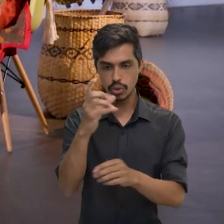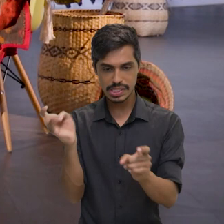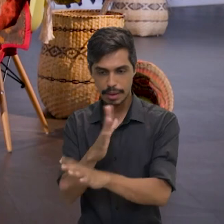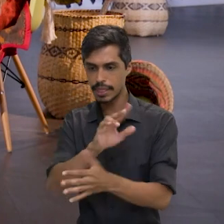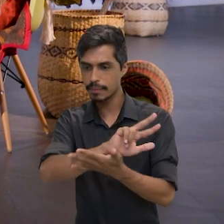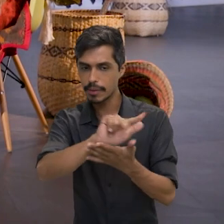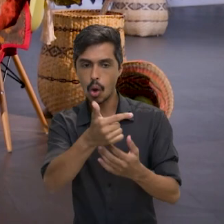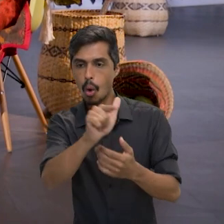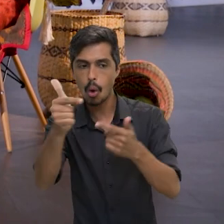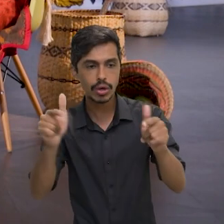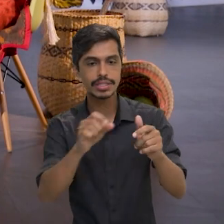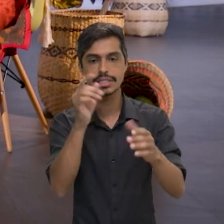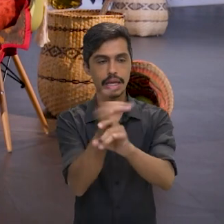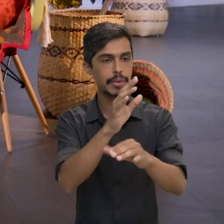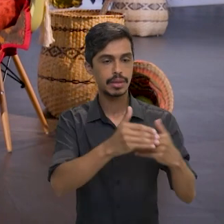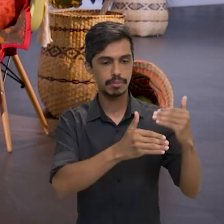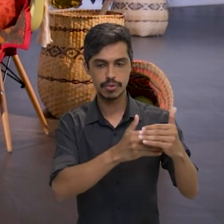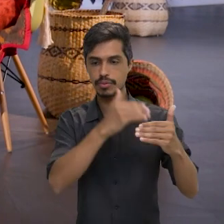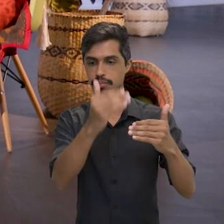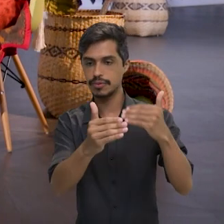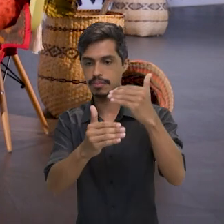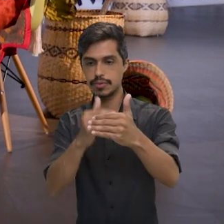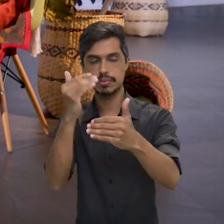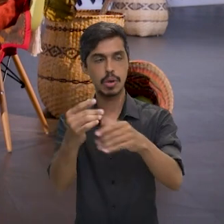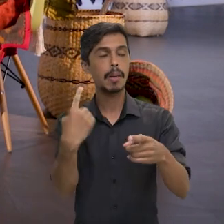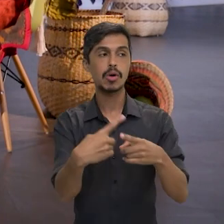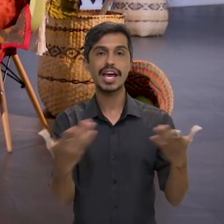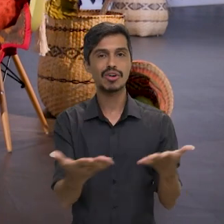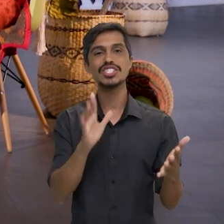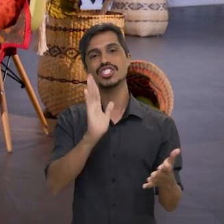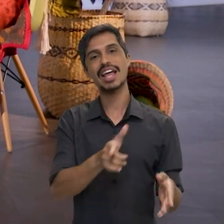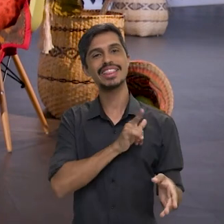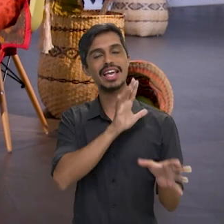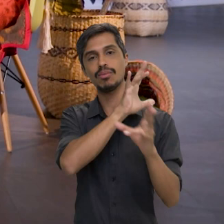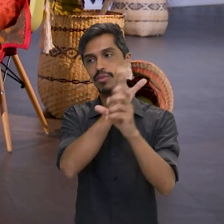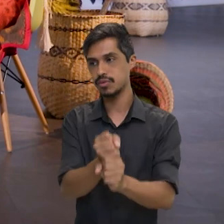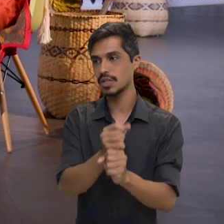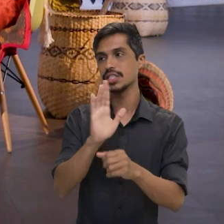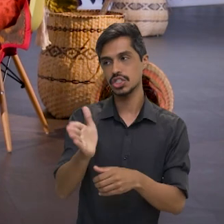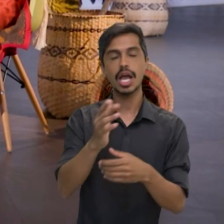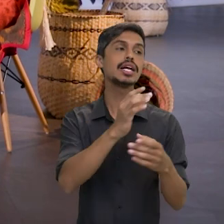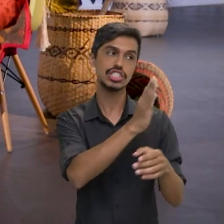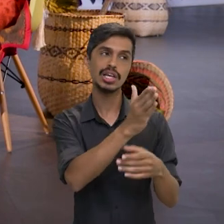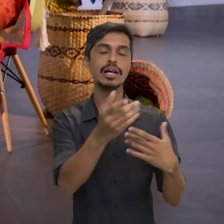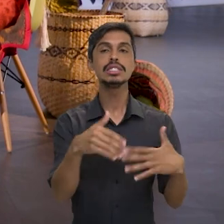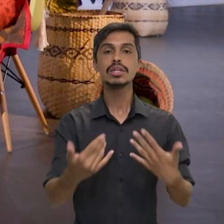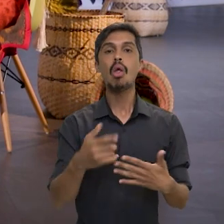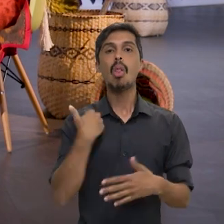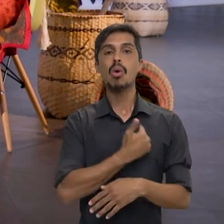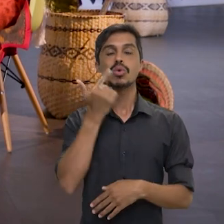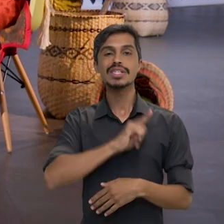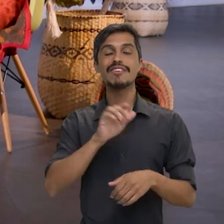a gente segue para a outra, porque também... E agora que já se tem o know-how, né? De como fazer. condições estruturais suficientes